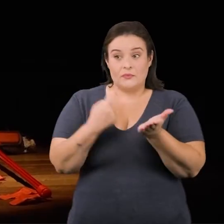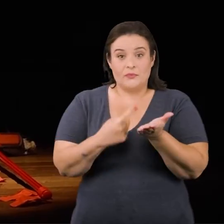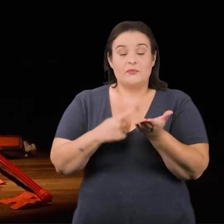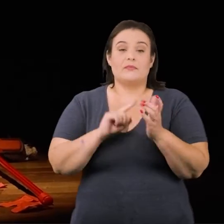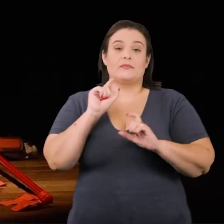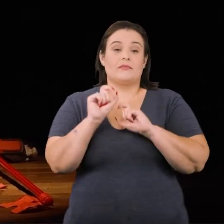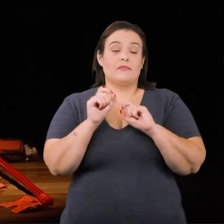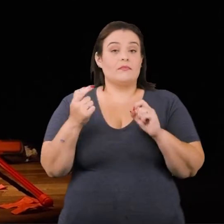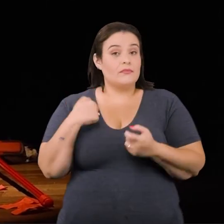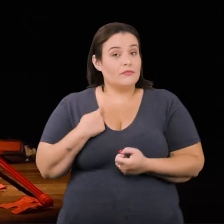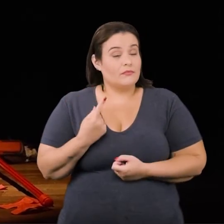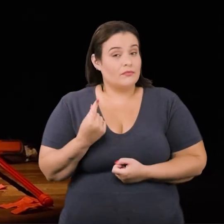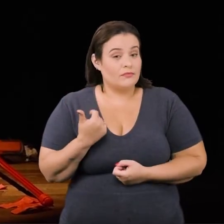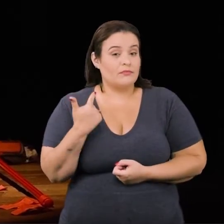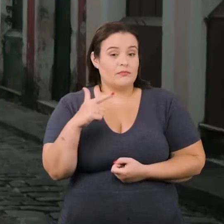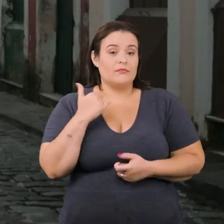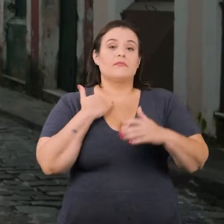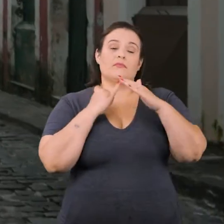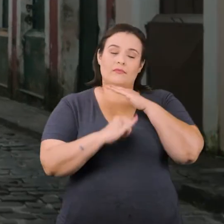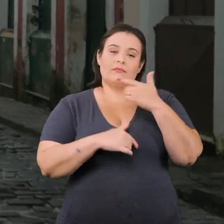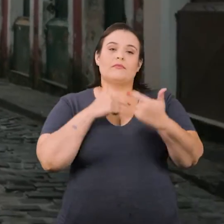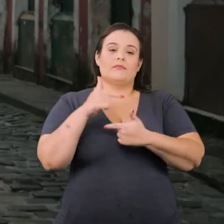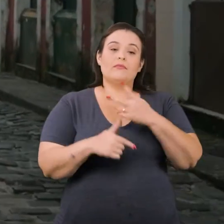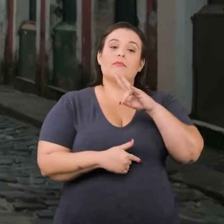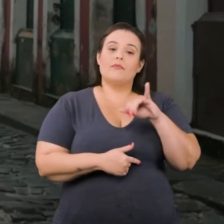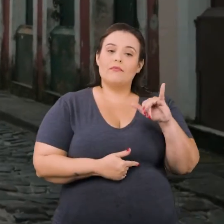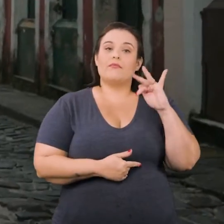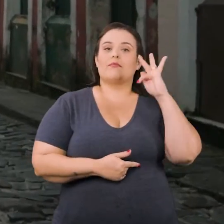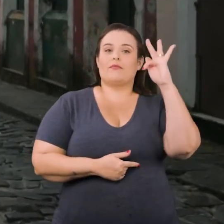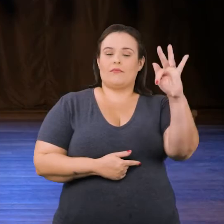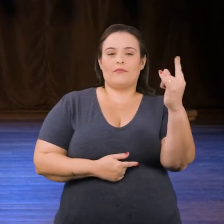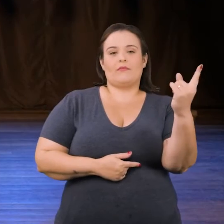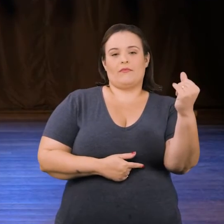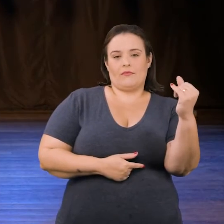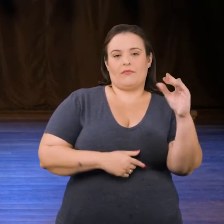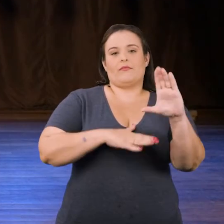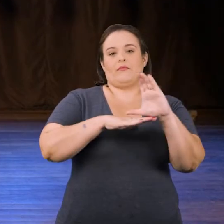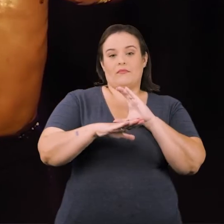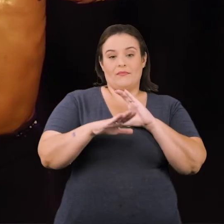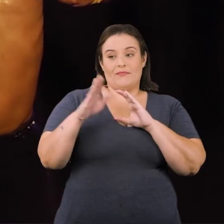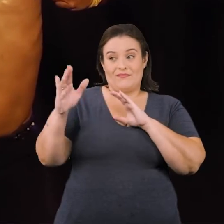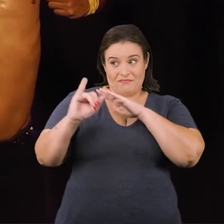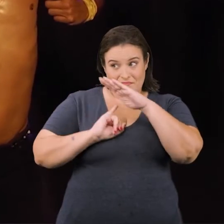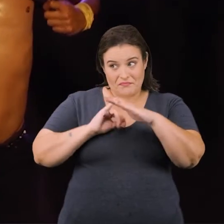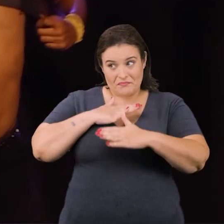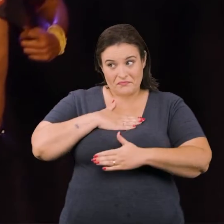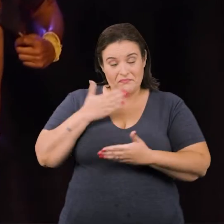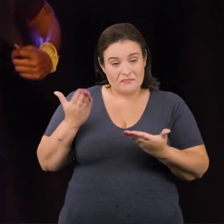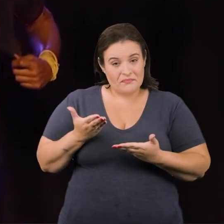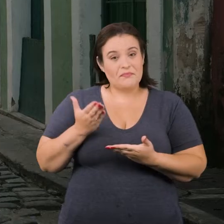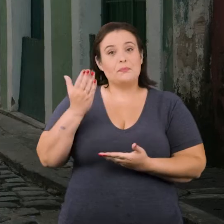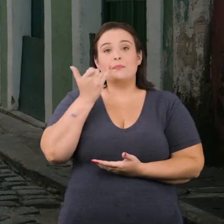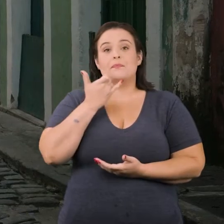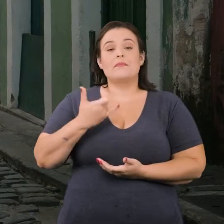não tenho dinheiro agora, vou investir nesse trabalho. Esse trabalho vai dar retorno no futuro. Venha investir em mim.